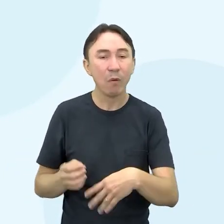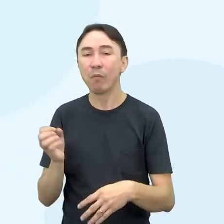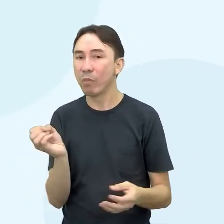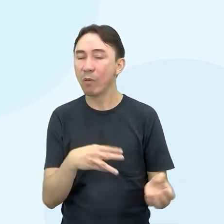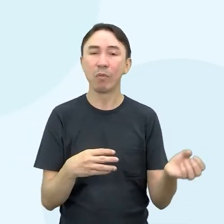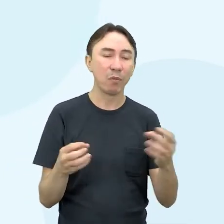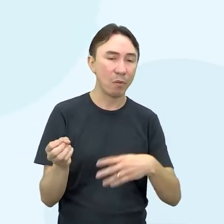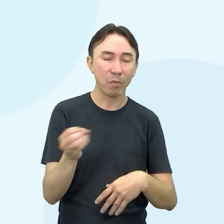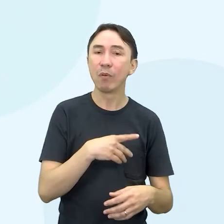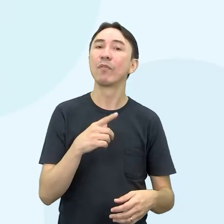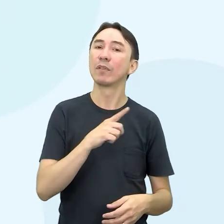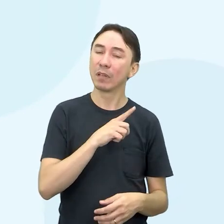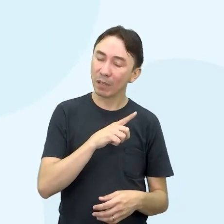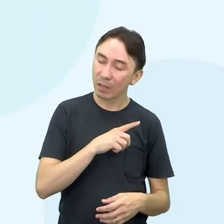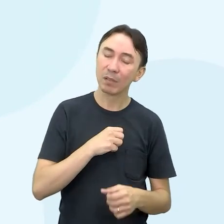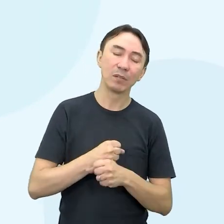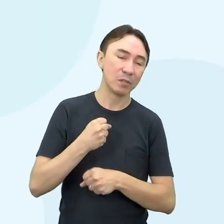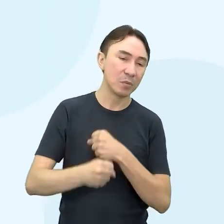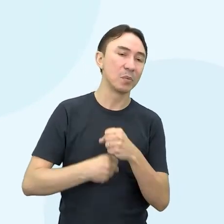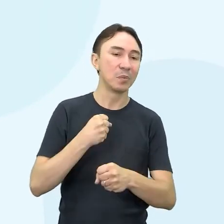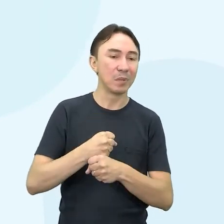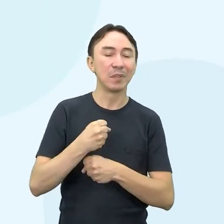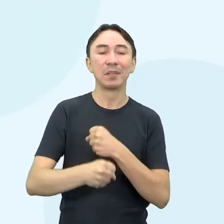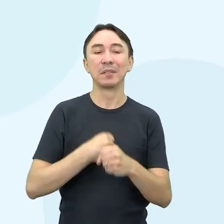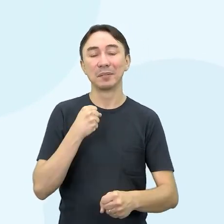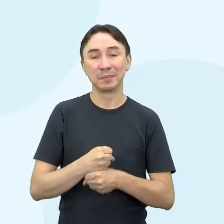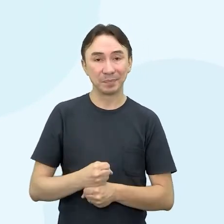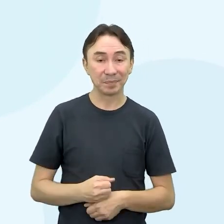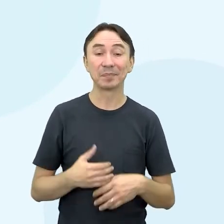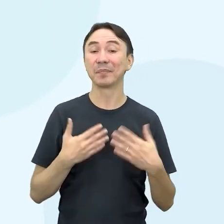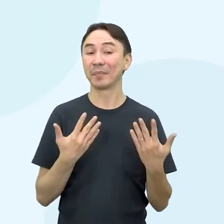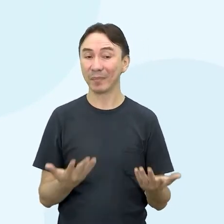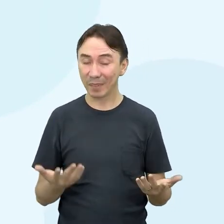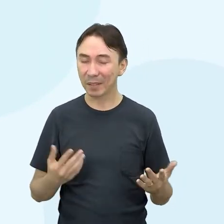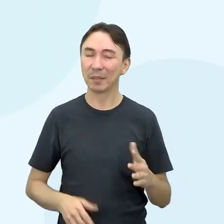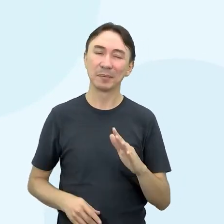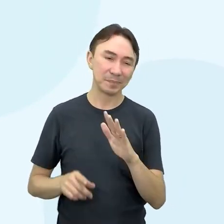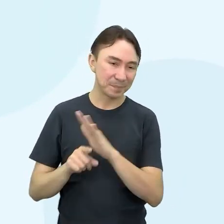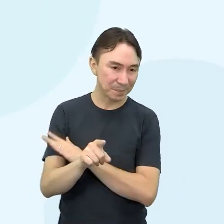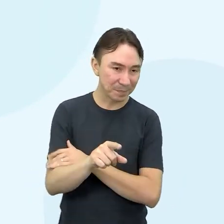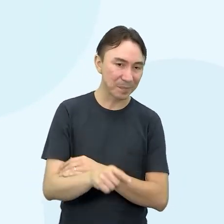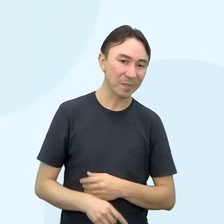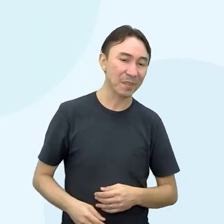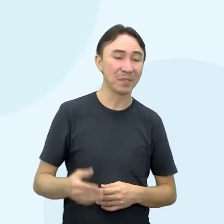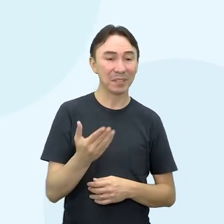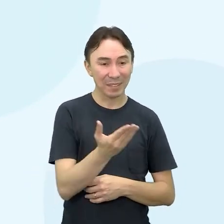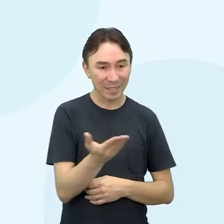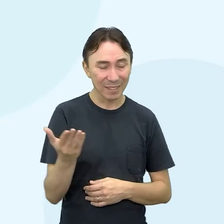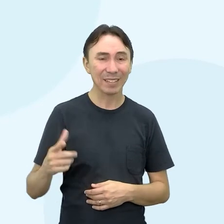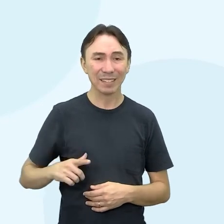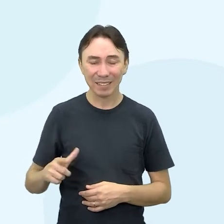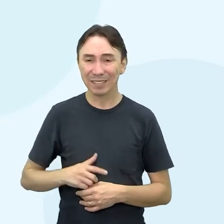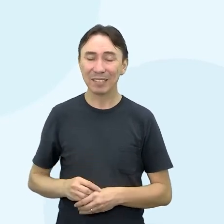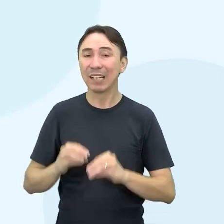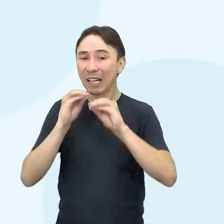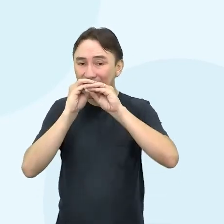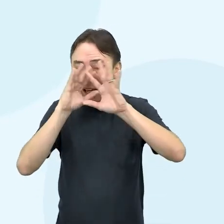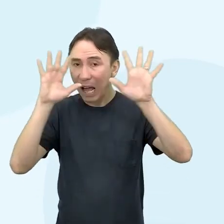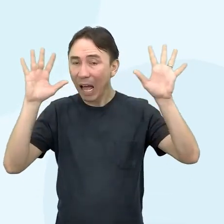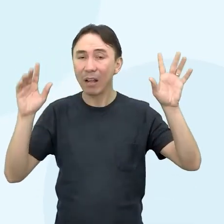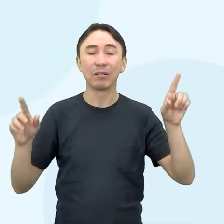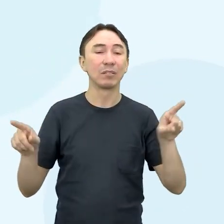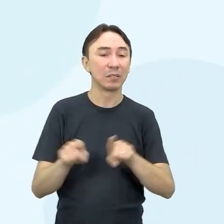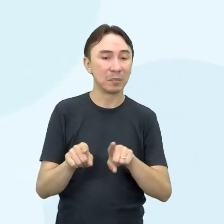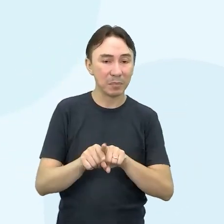final como foco e teste diversos públicos. Então, ser realista e focar no público-alvo podem ser importantes para não